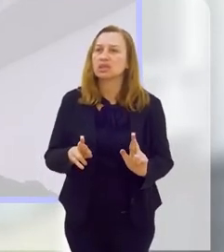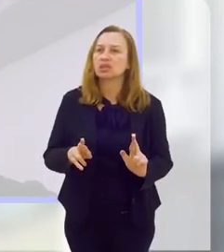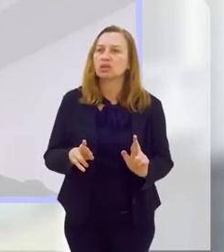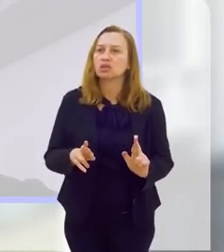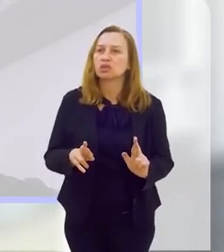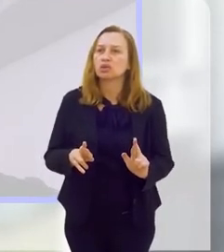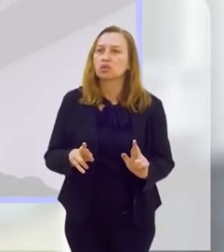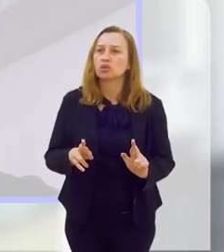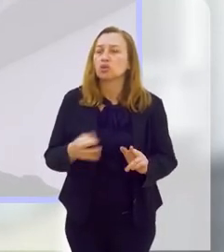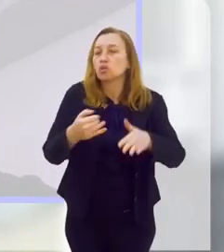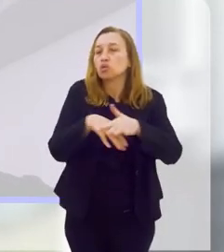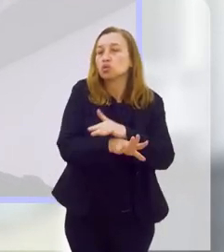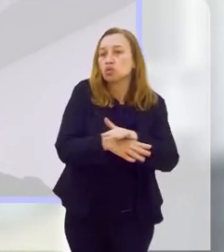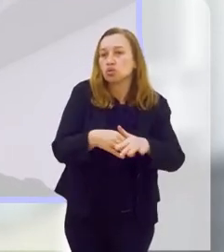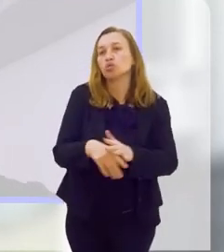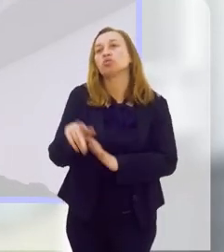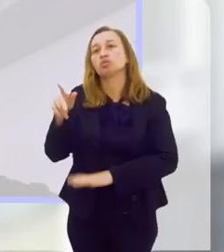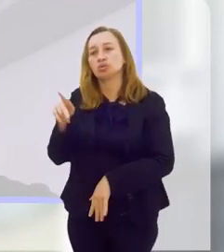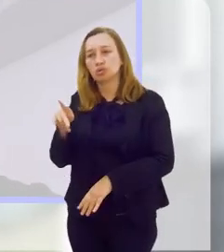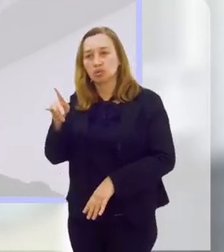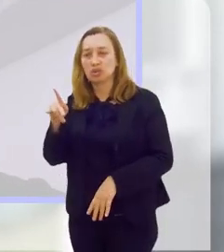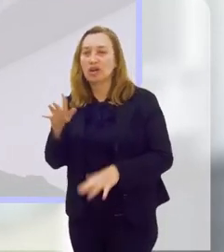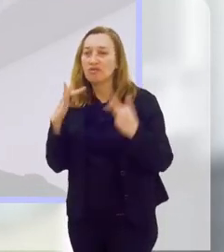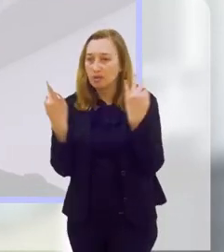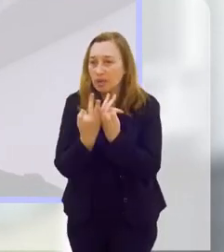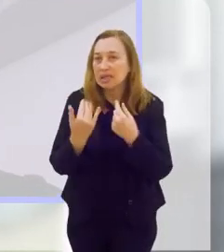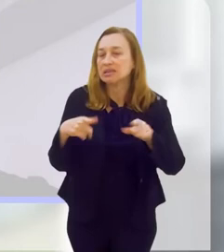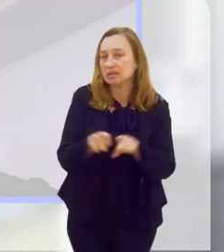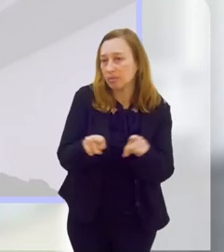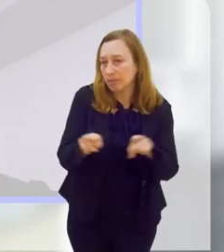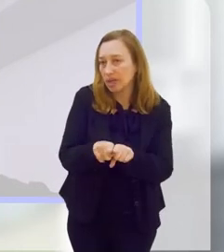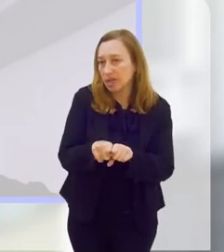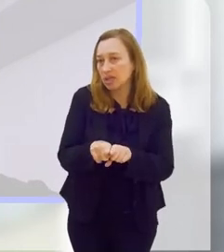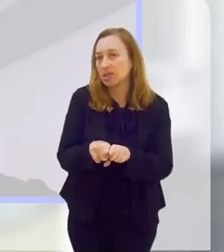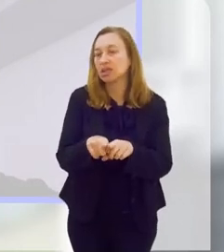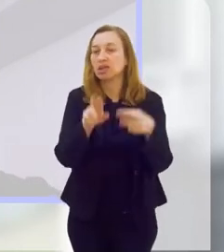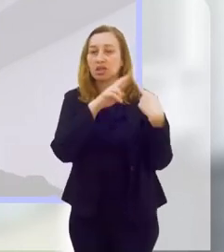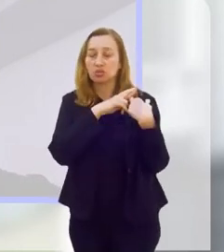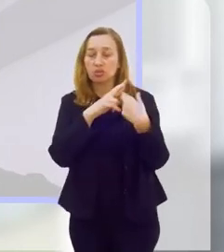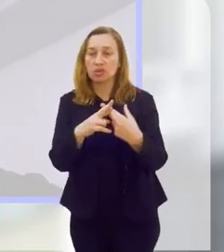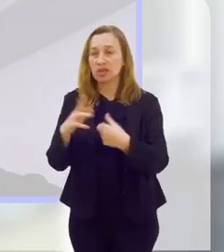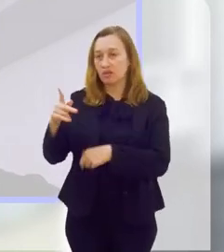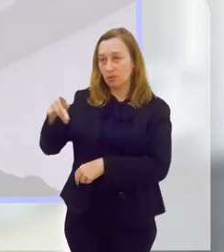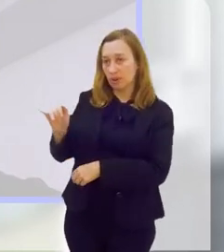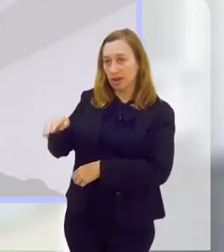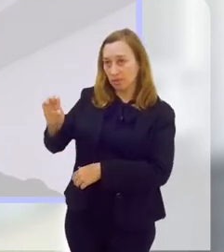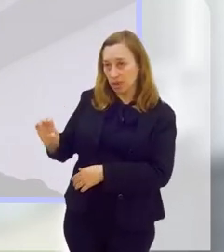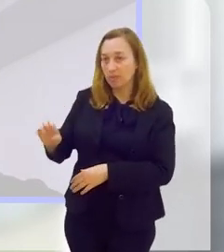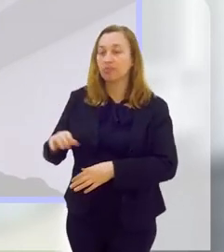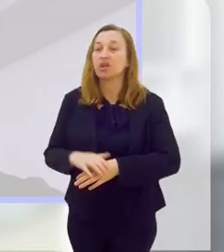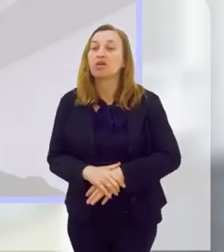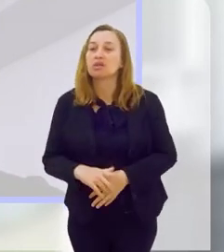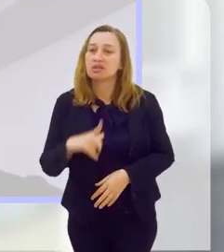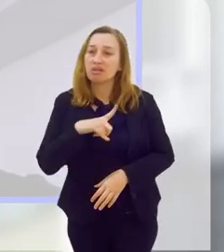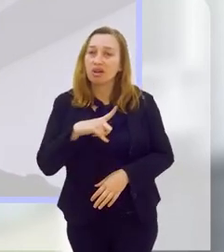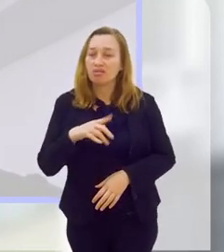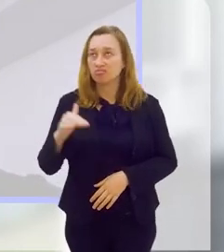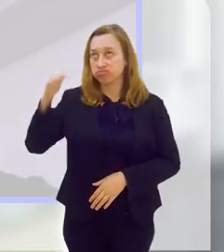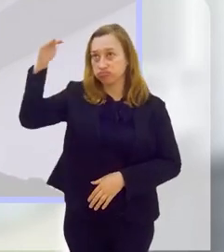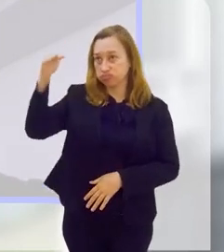aos hábitos dos pais também, que são grandes responsáveis. Se você tem